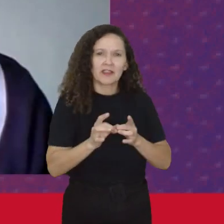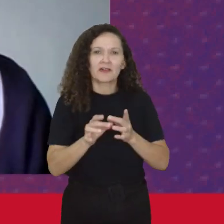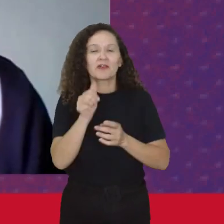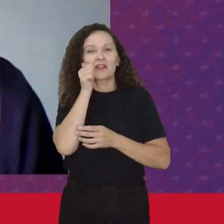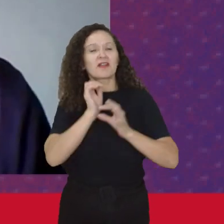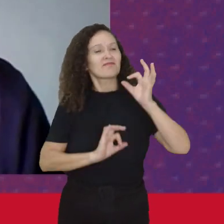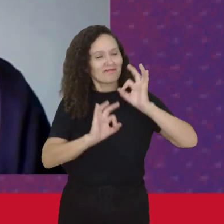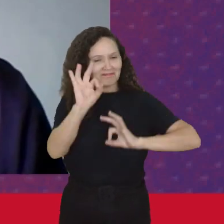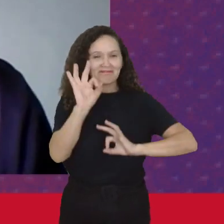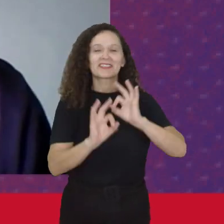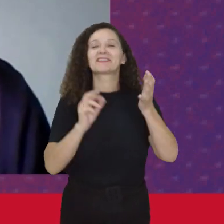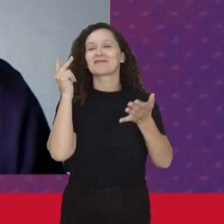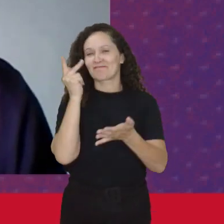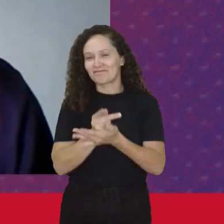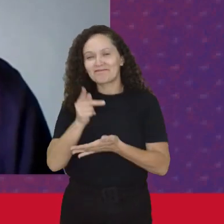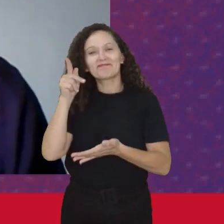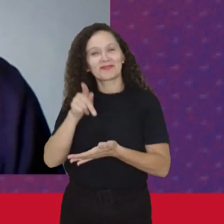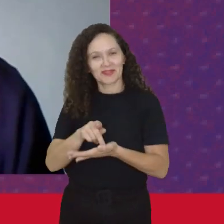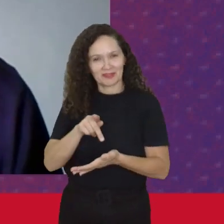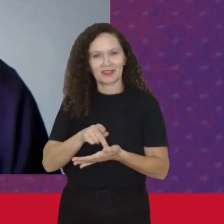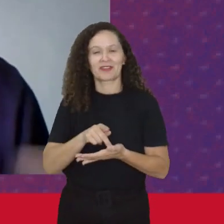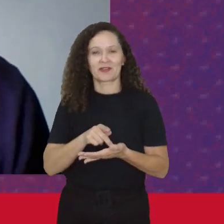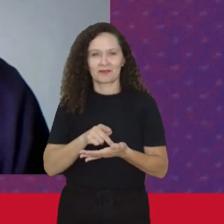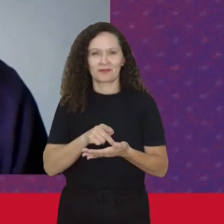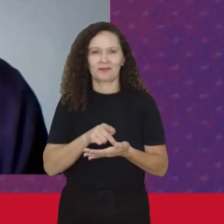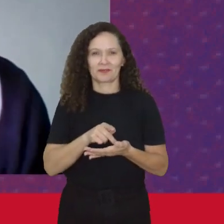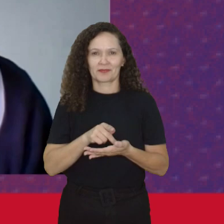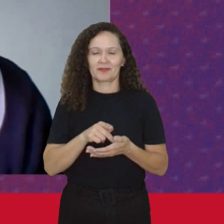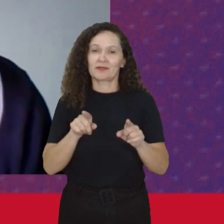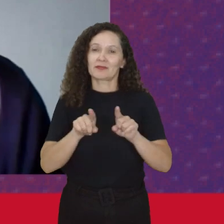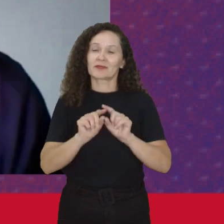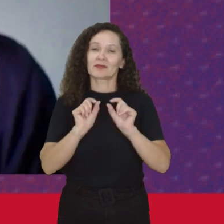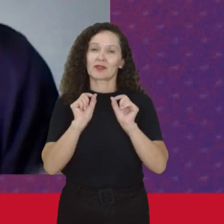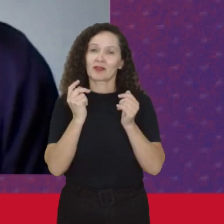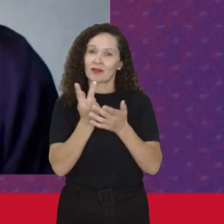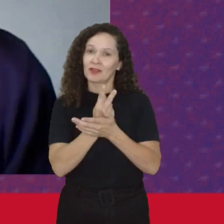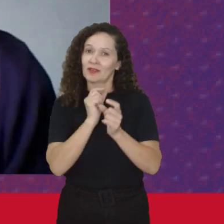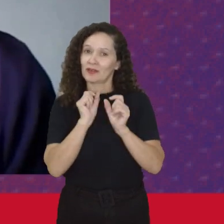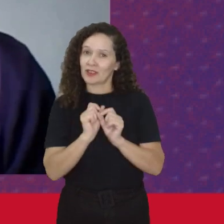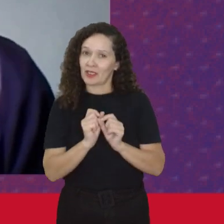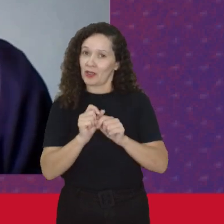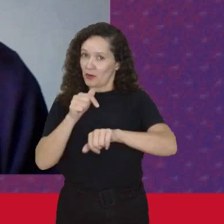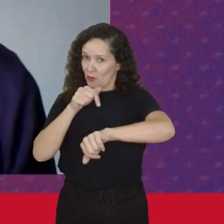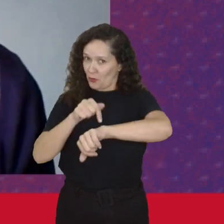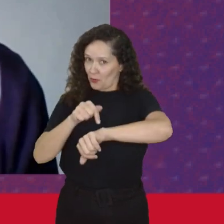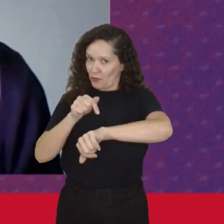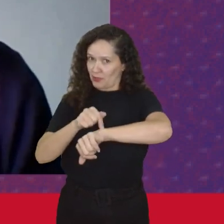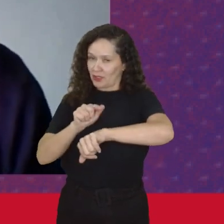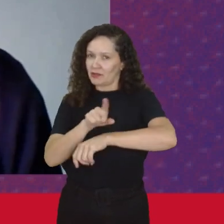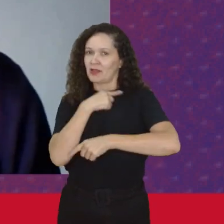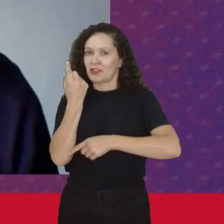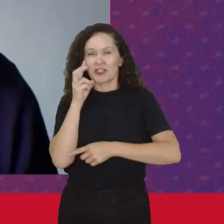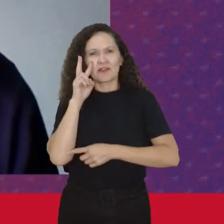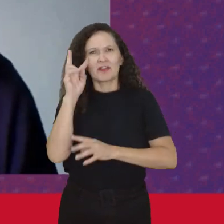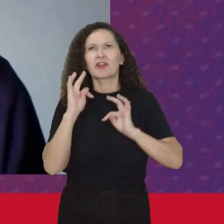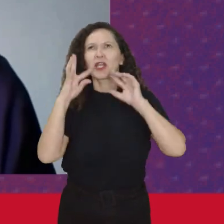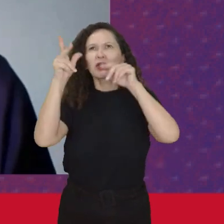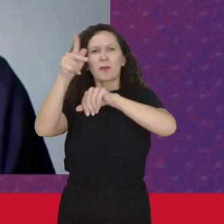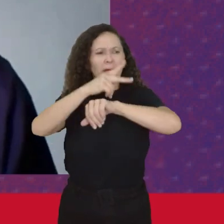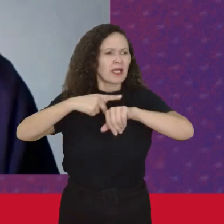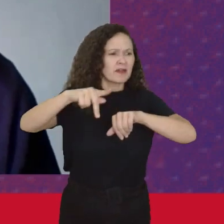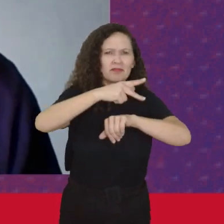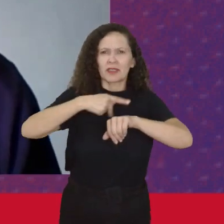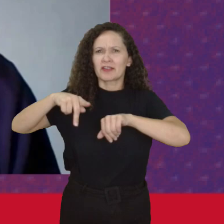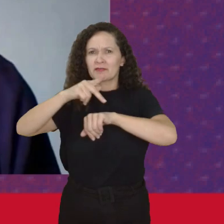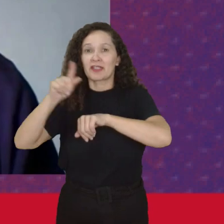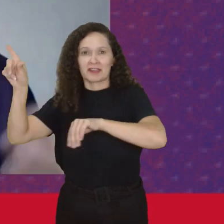organizavam Mesmo as mulheres Para as livras Inclusive No momento Isso a gente vai ver Em todos os países Não